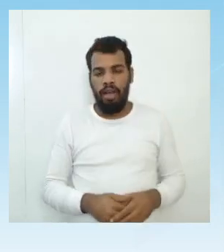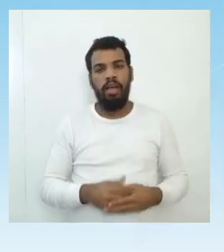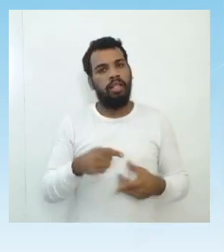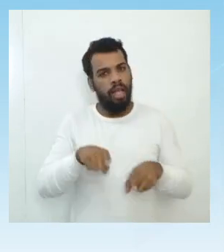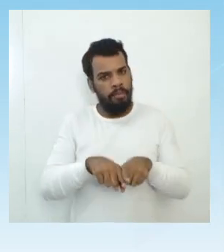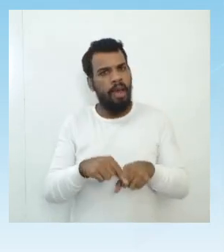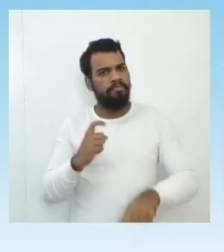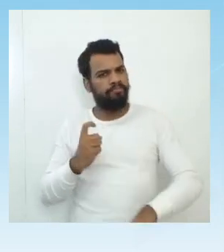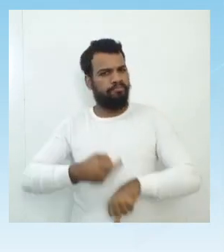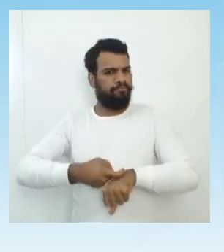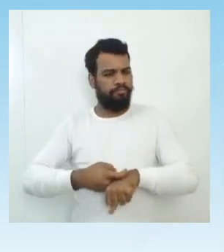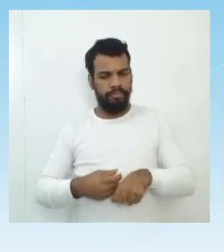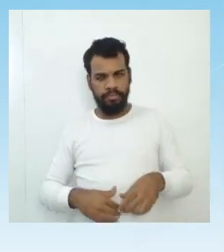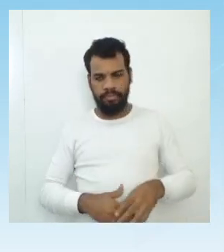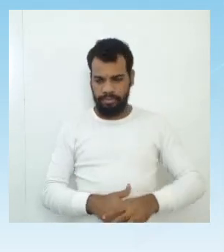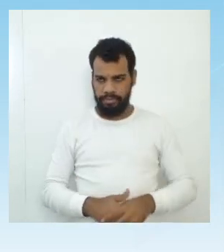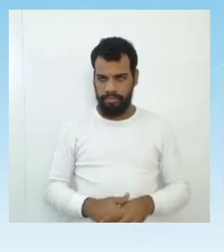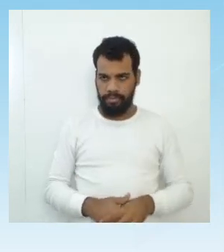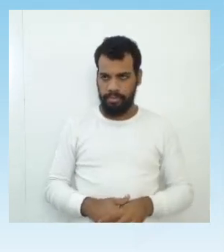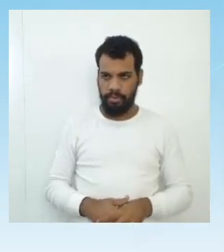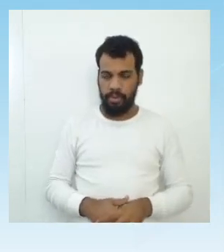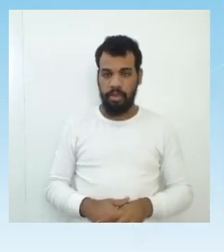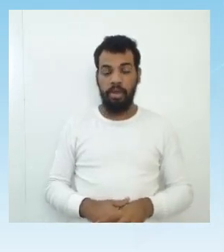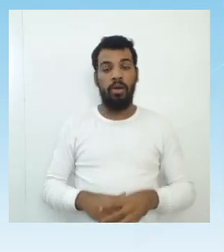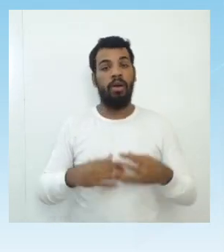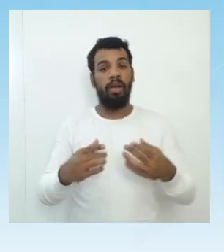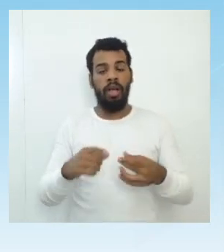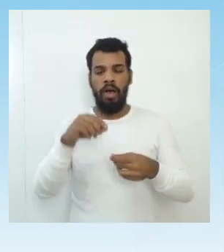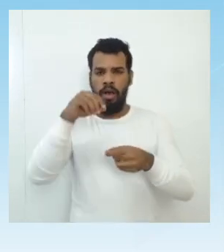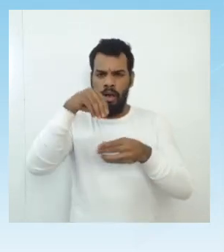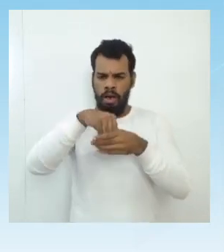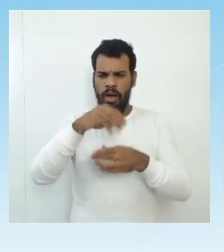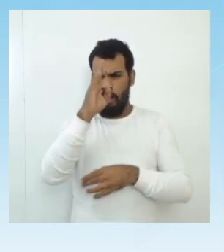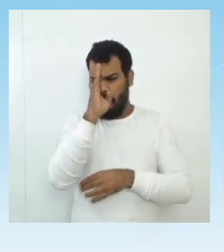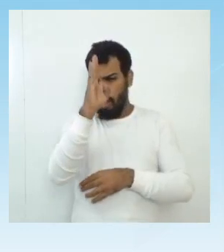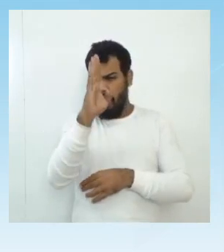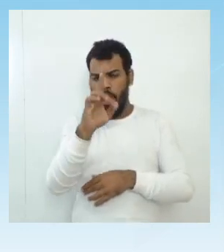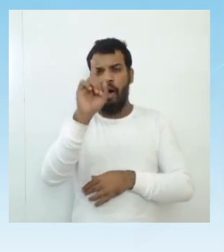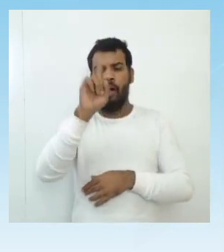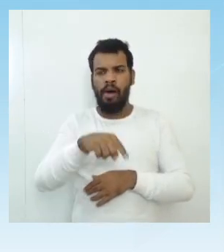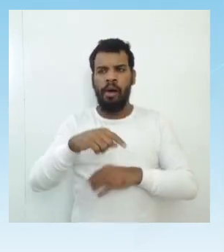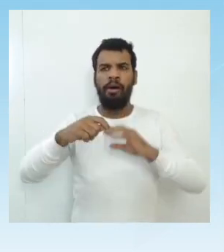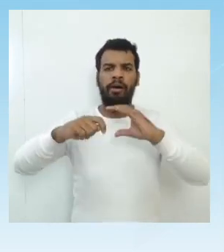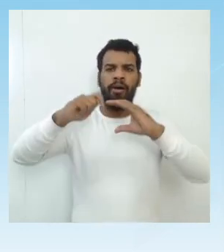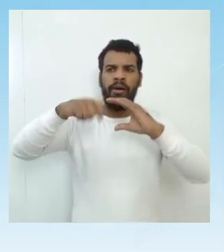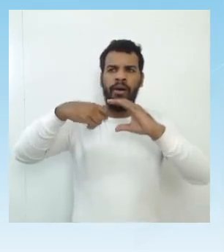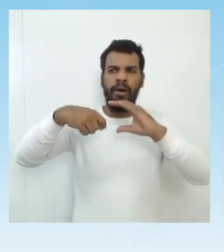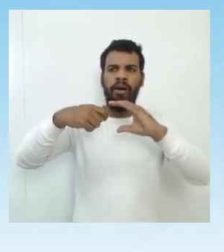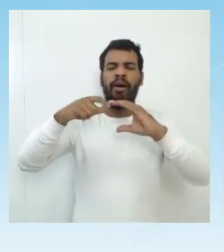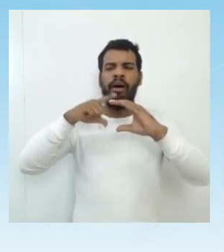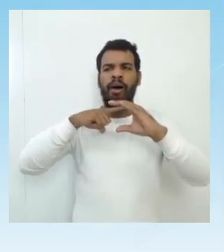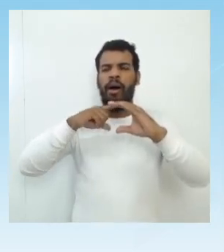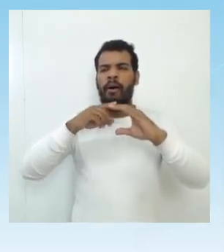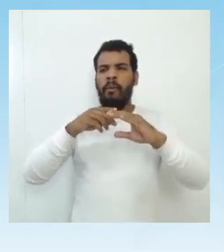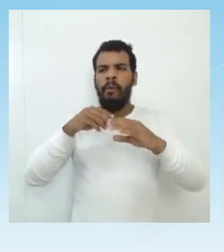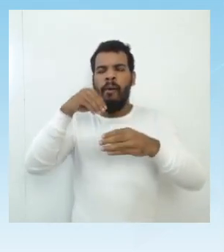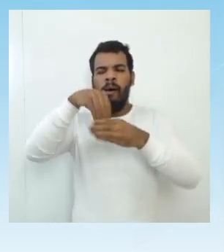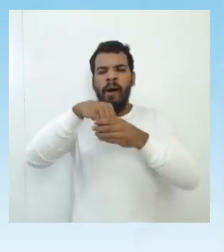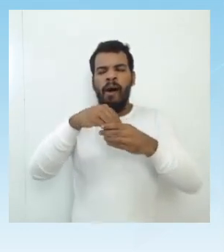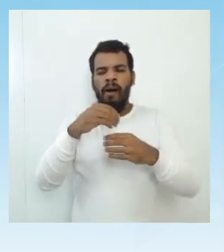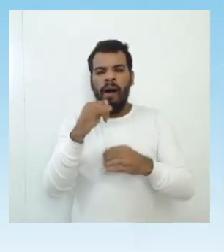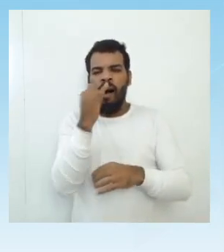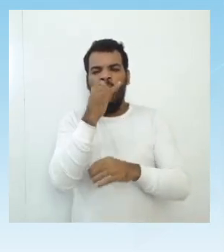A principal aplicação dessas propriedades é a gravação magnética. E aí,